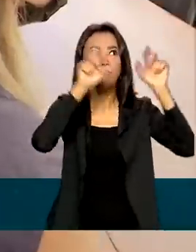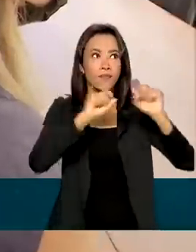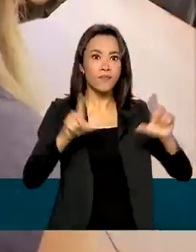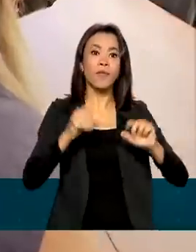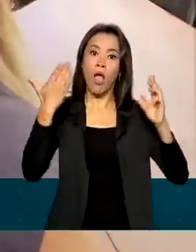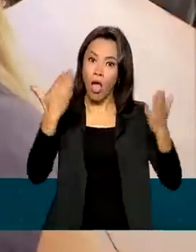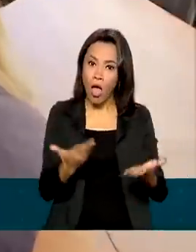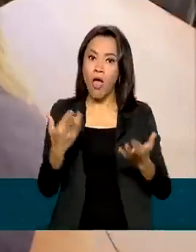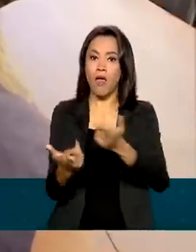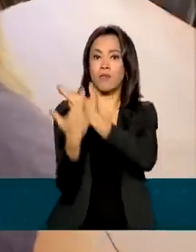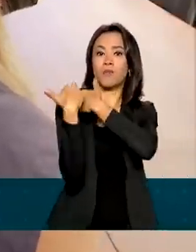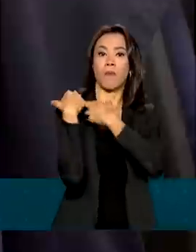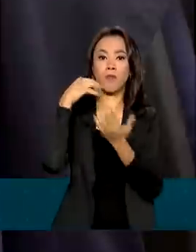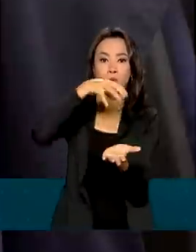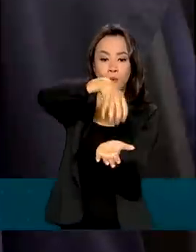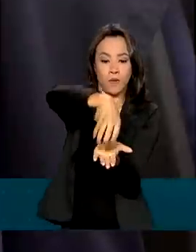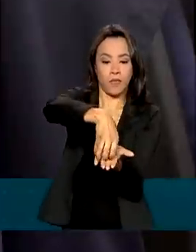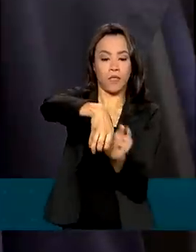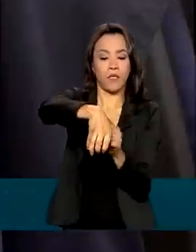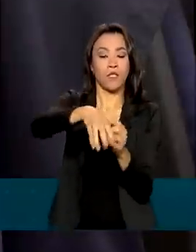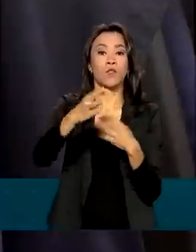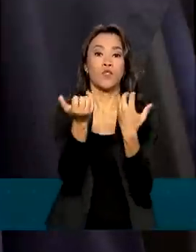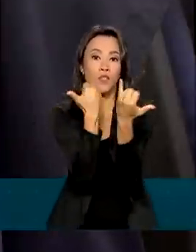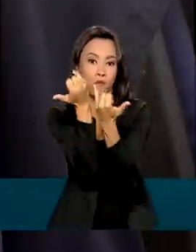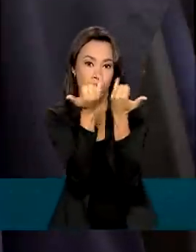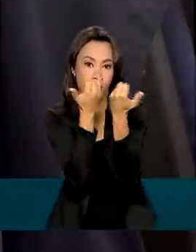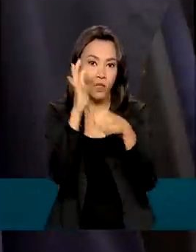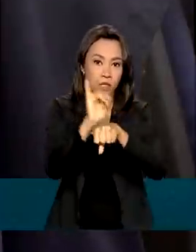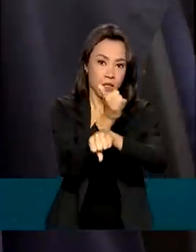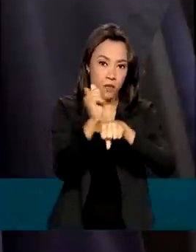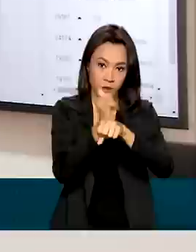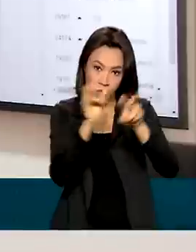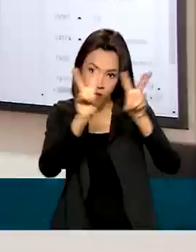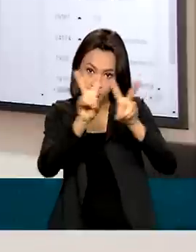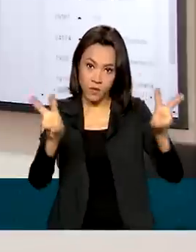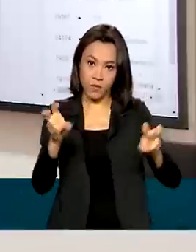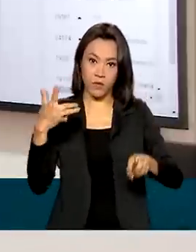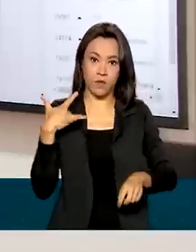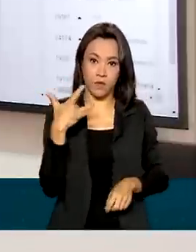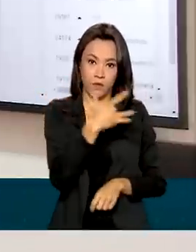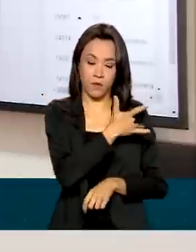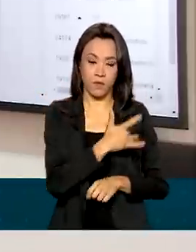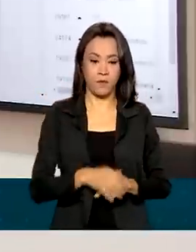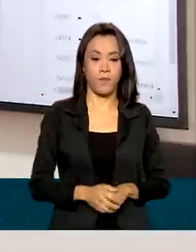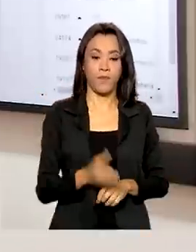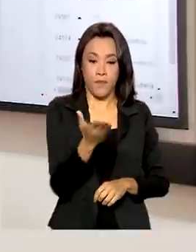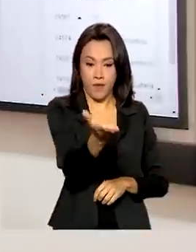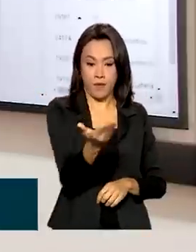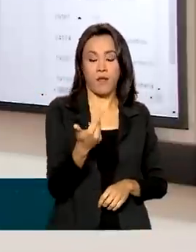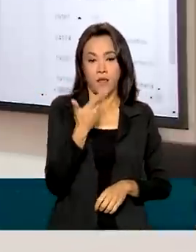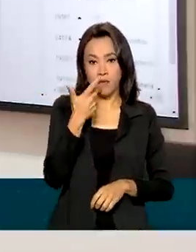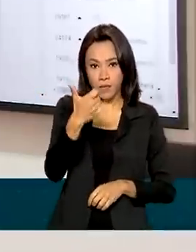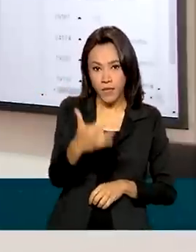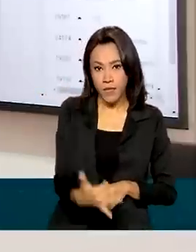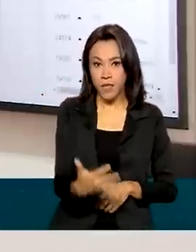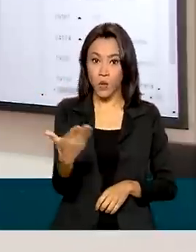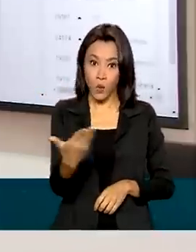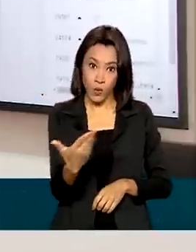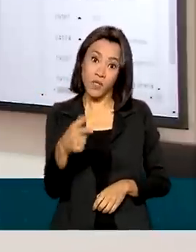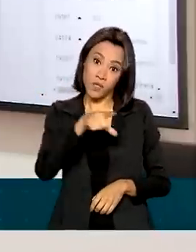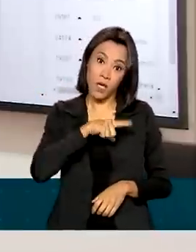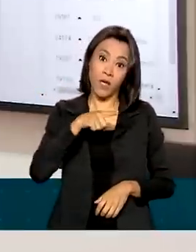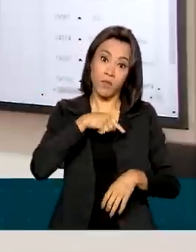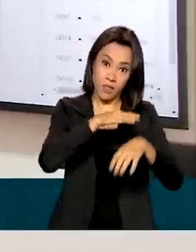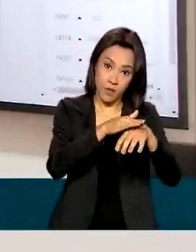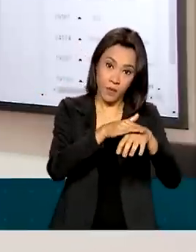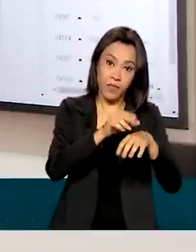trabalho dos Centros de Informações Estratégicas em Vigilância em Saúde. Atualmente, nós temos situações como a monkeypox,